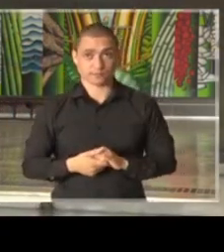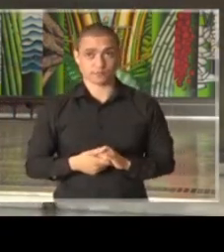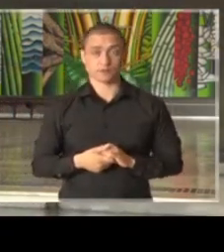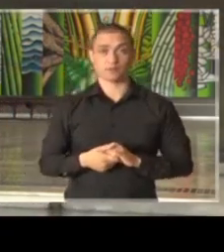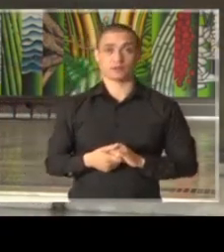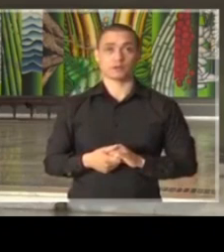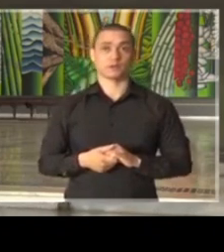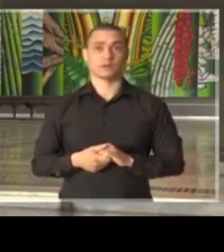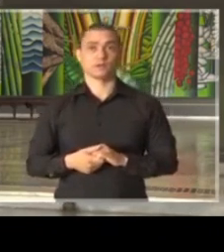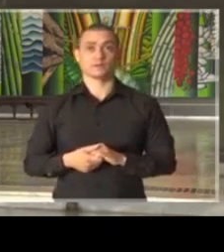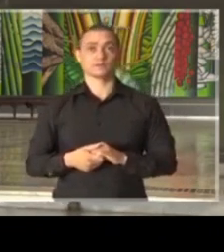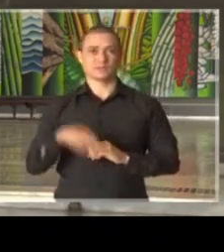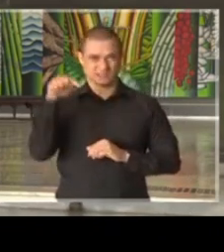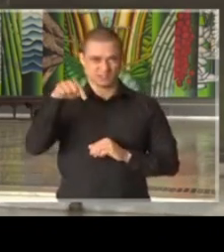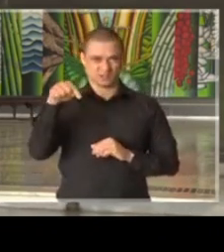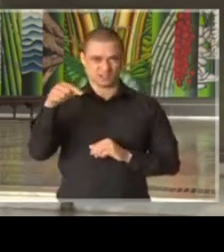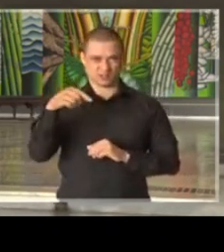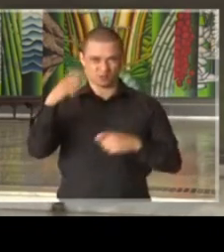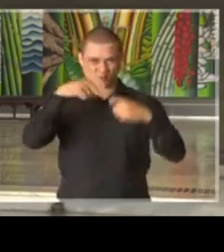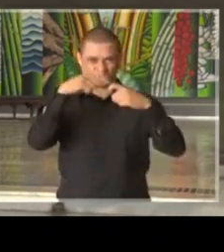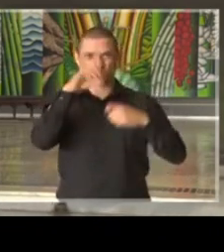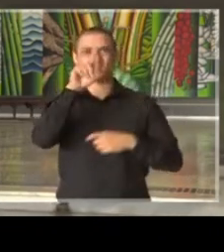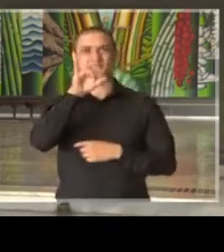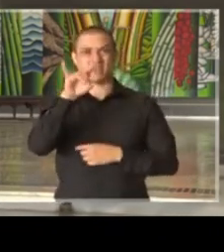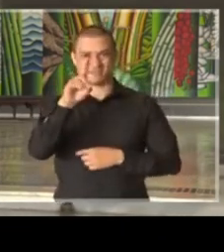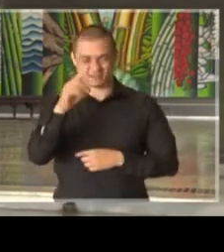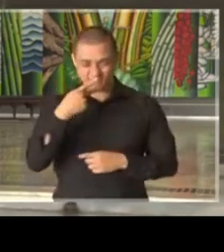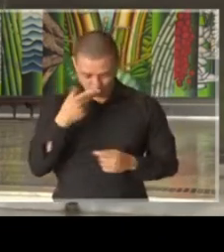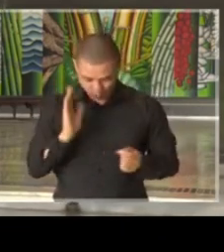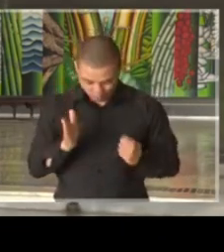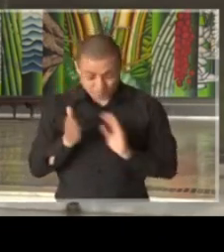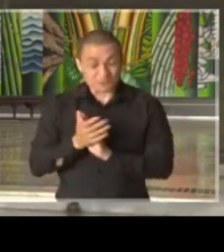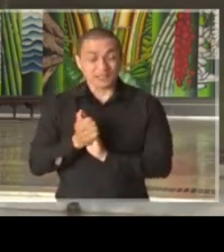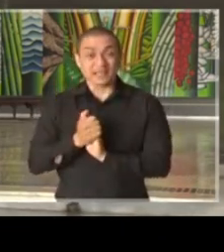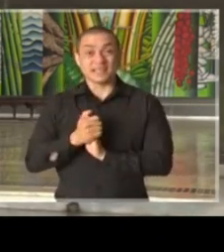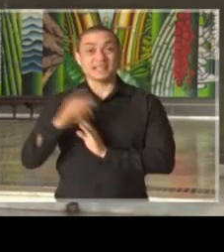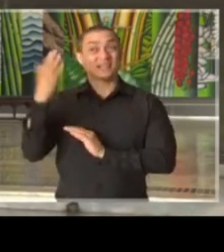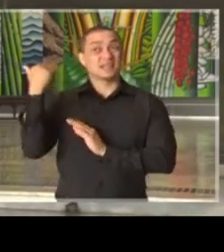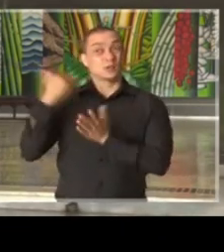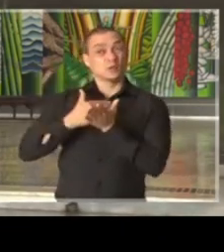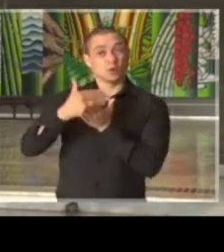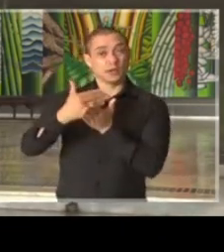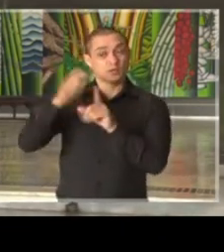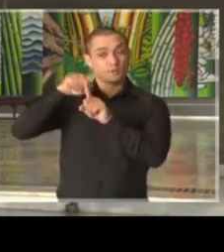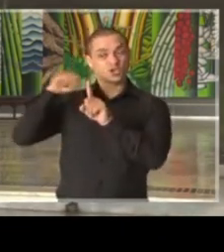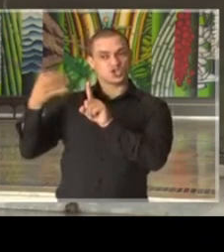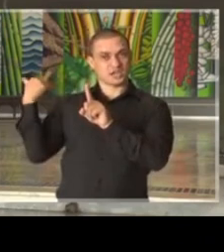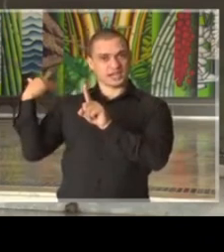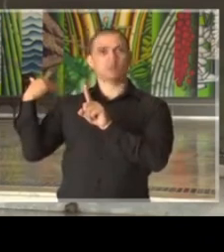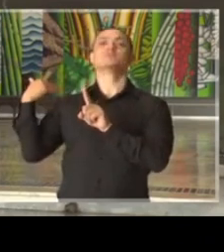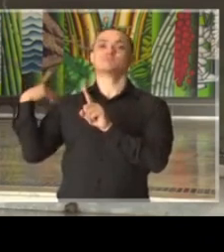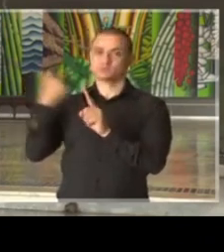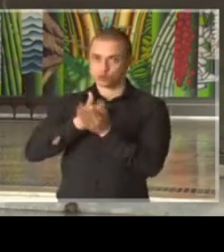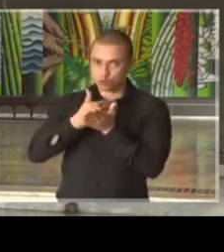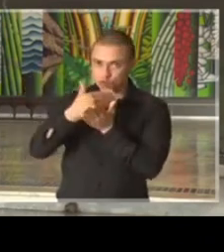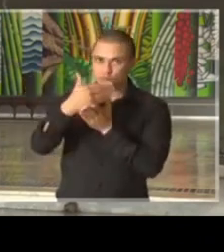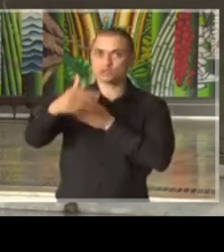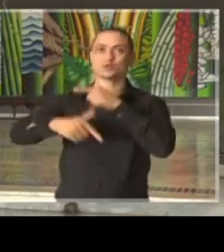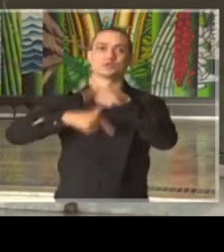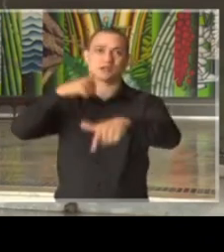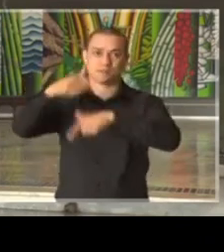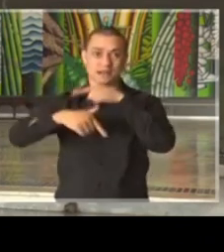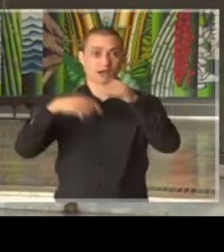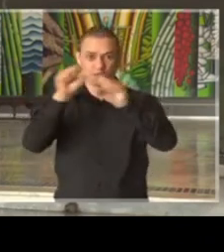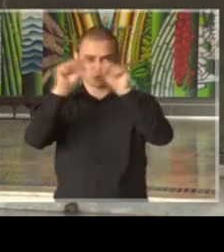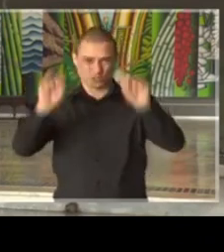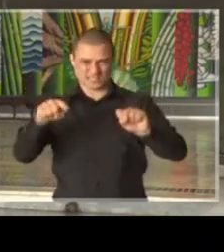nessa linha que o Dr. Davi Uip já mencionou. Desde o início, desde janeiro, a gente vem trabalhando para que o sistema não